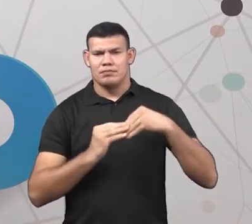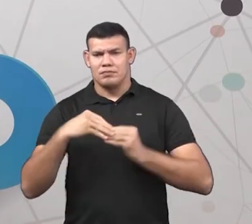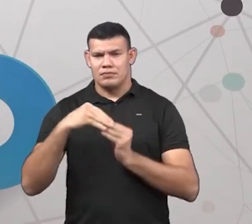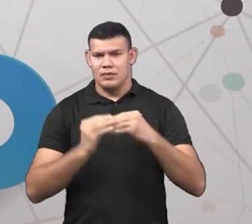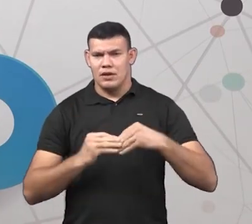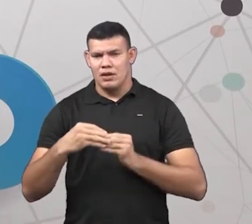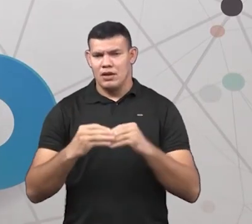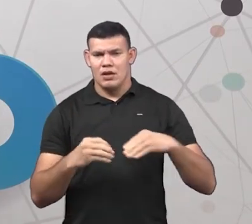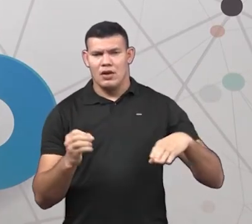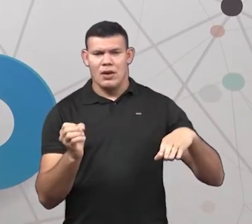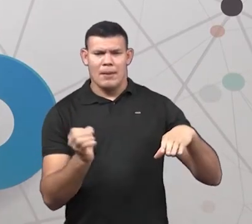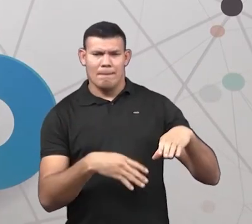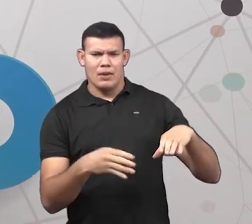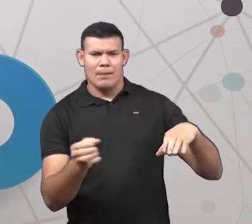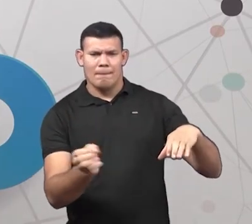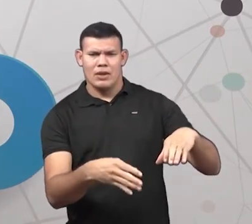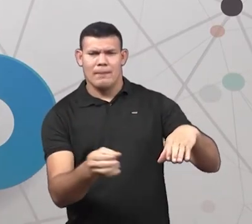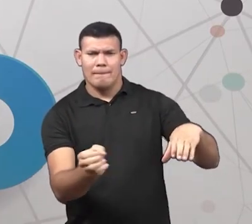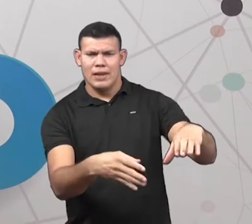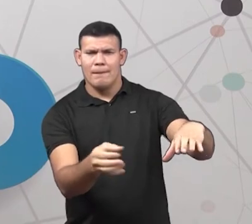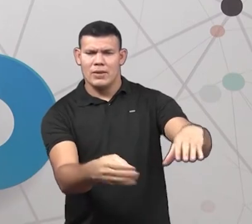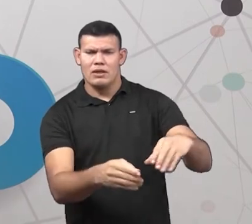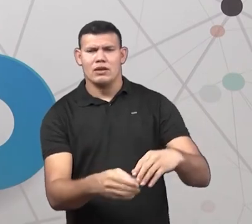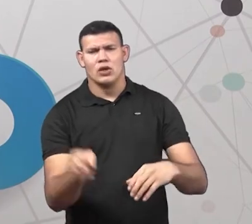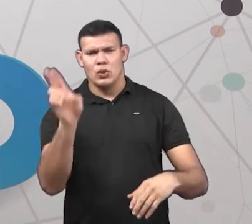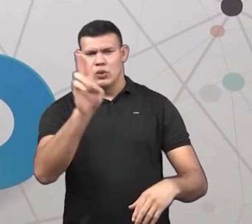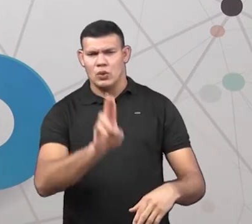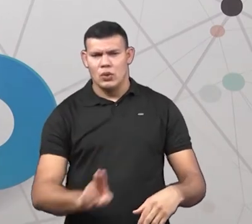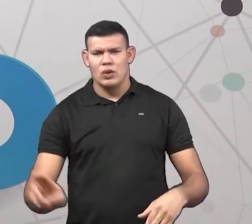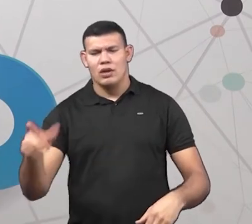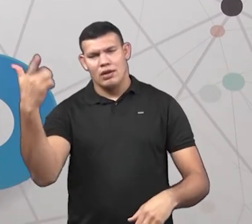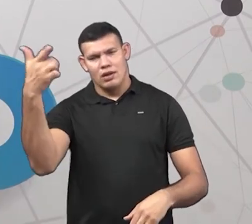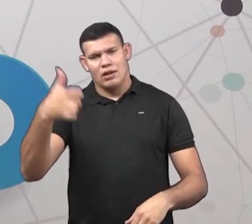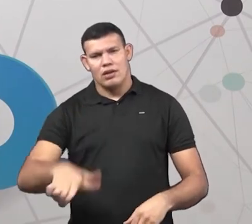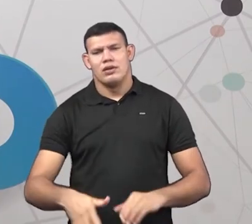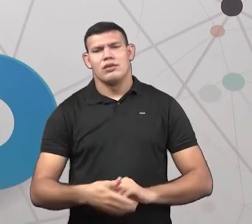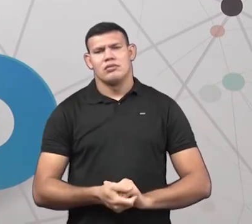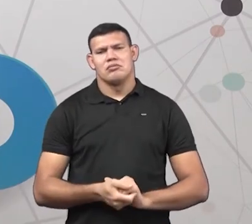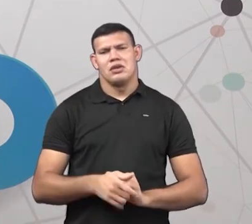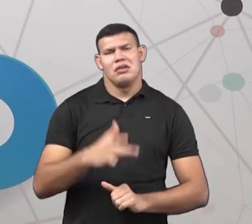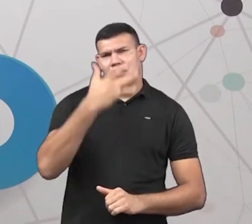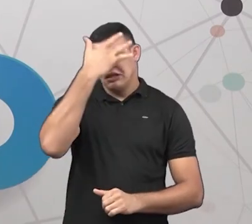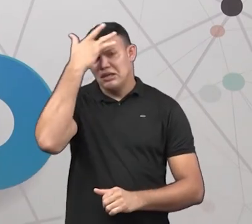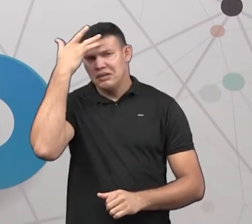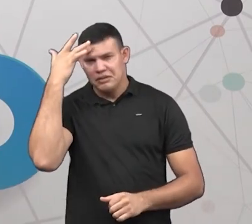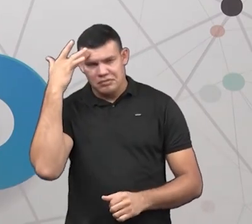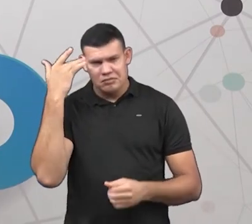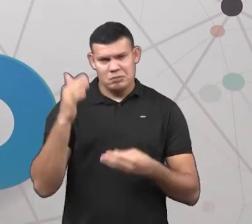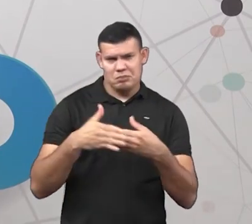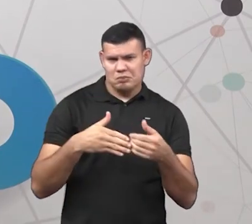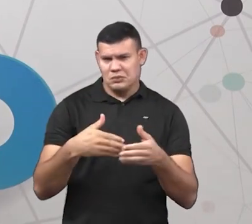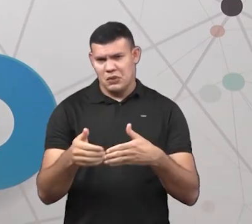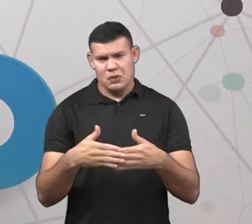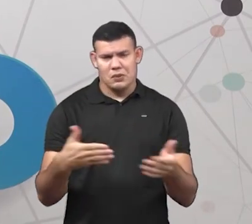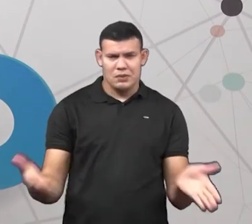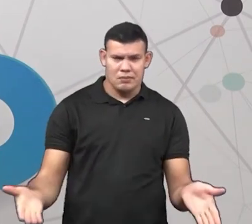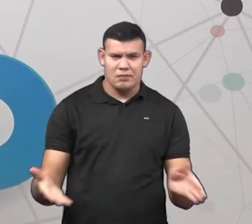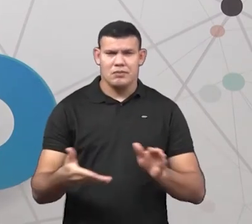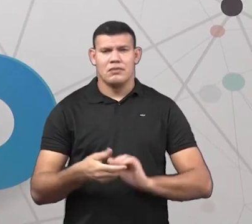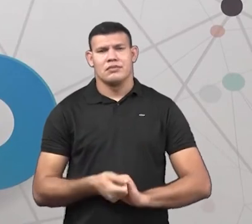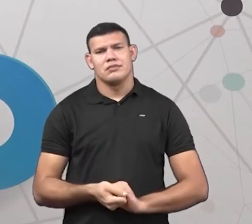lugar em que ele vai ser reutilizado por alguém. Por alguém. Que esse alguém